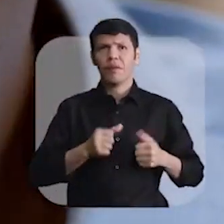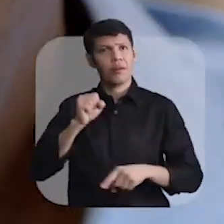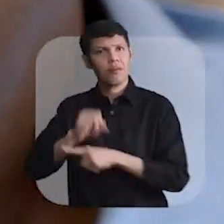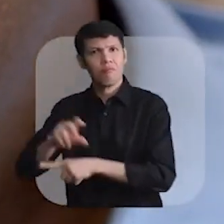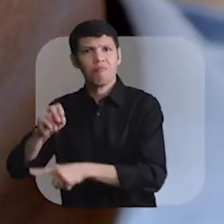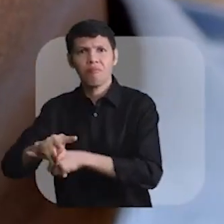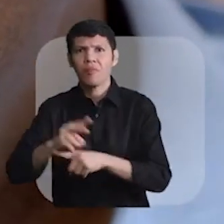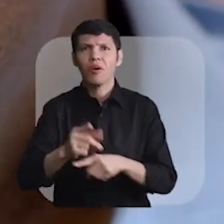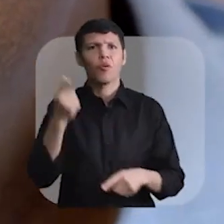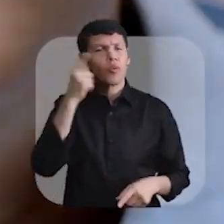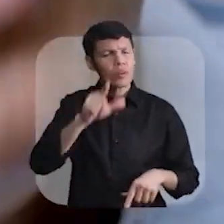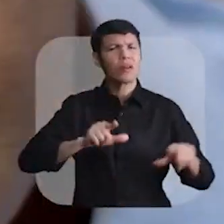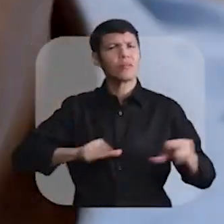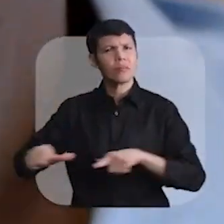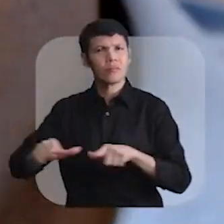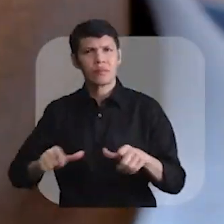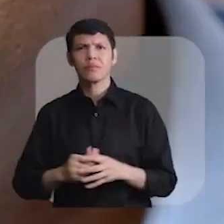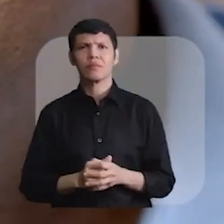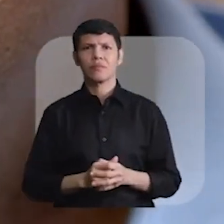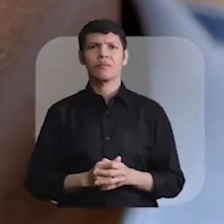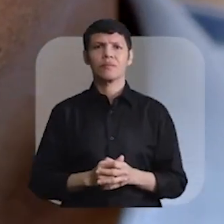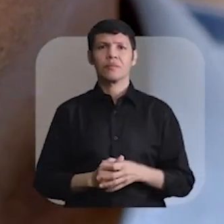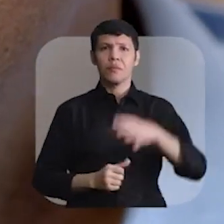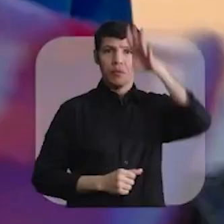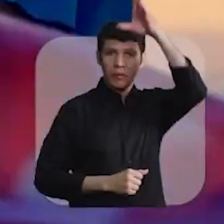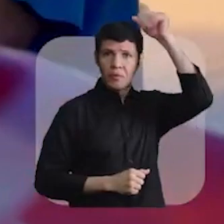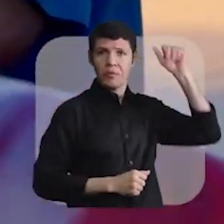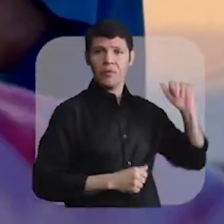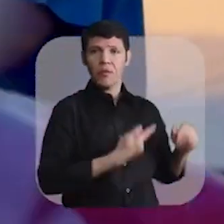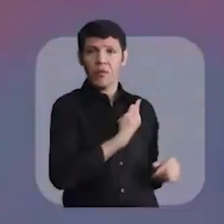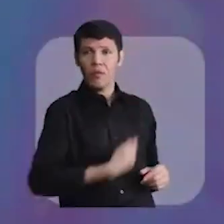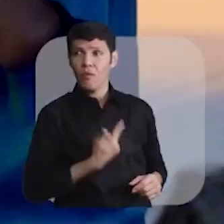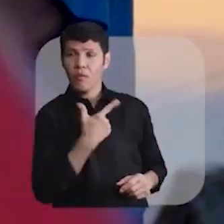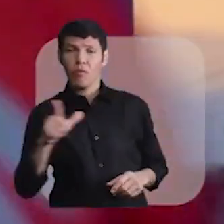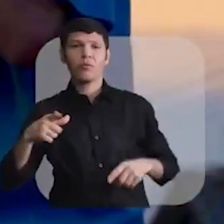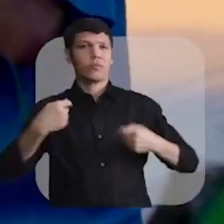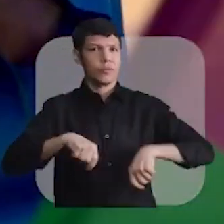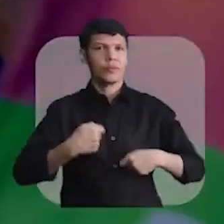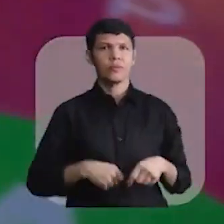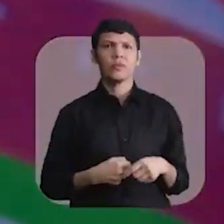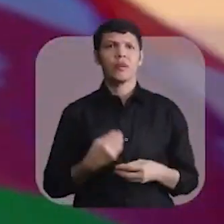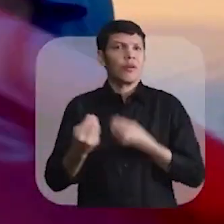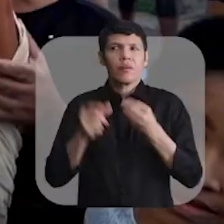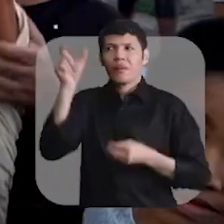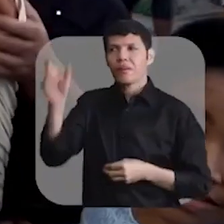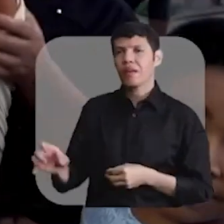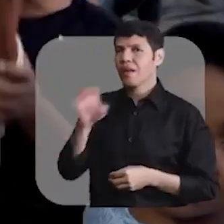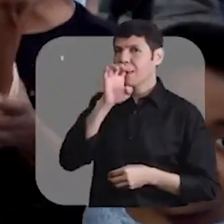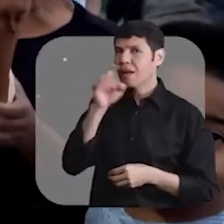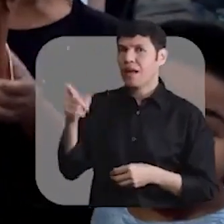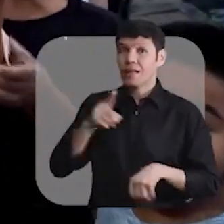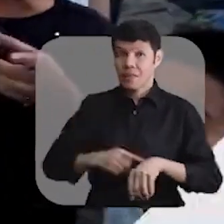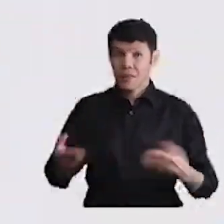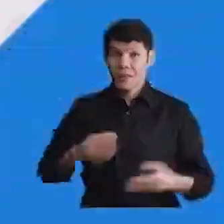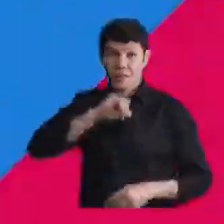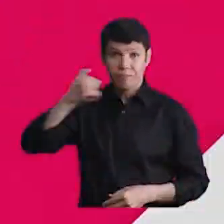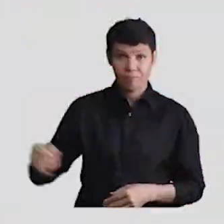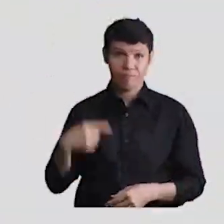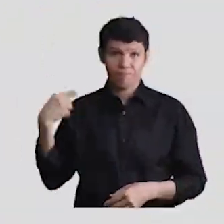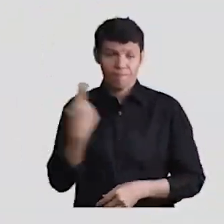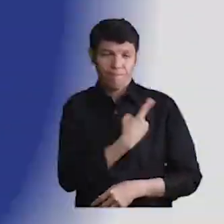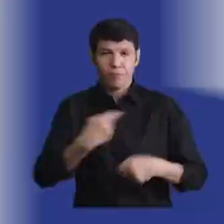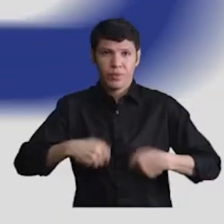isso gera emprego, isso transforma. Para crescer tem que mudar, e a mudança é com o Eduardo, essa é a